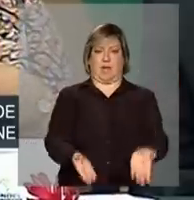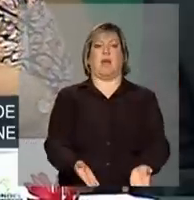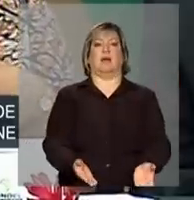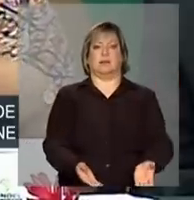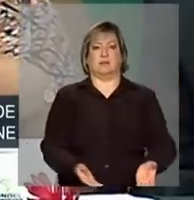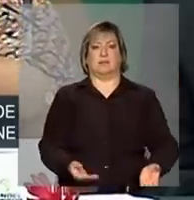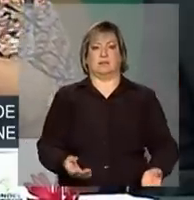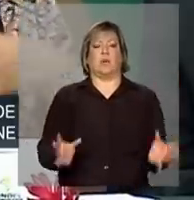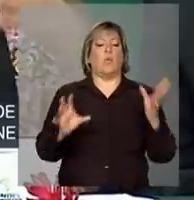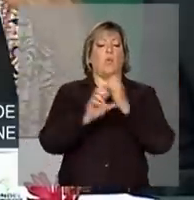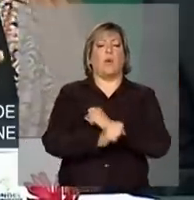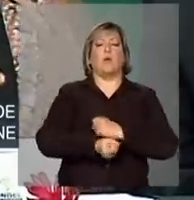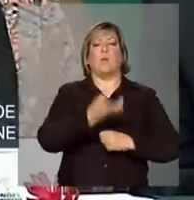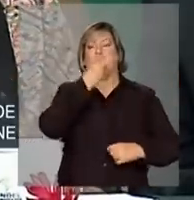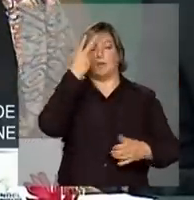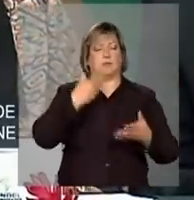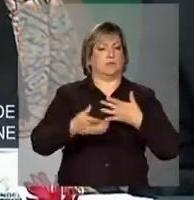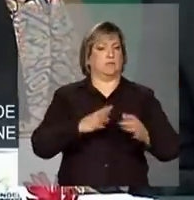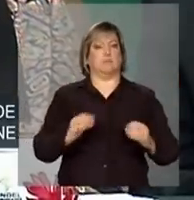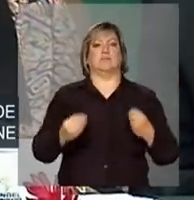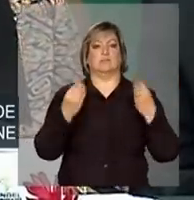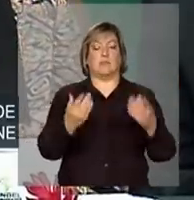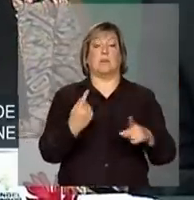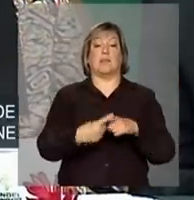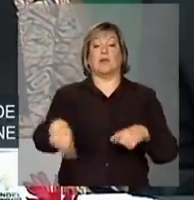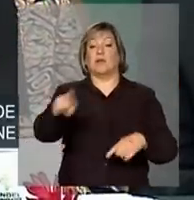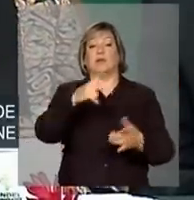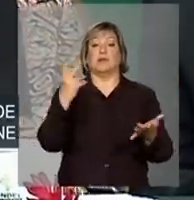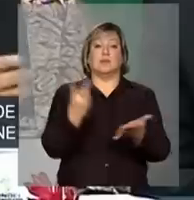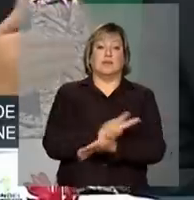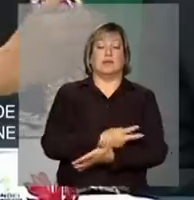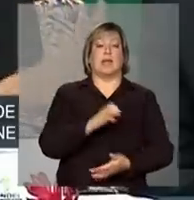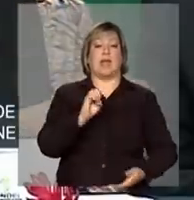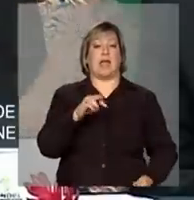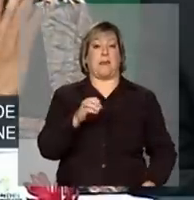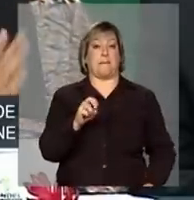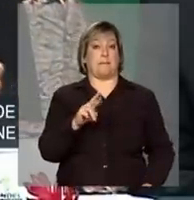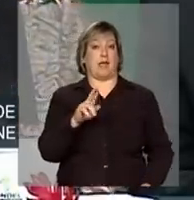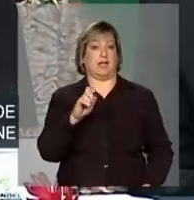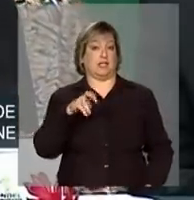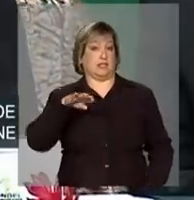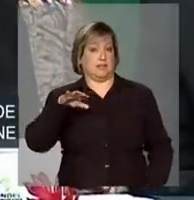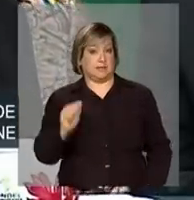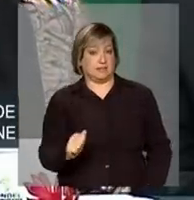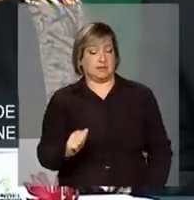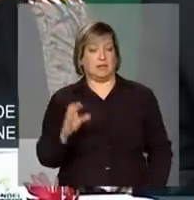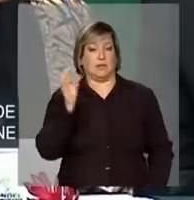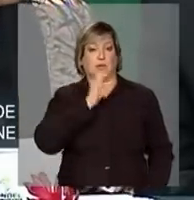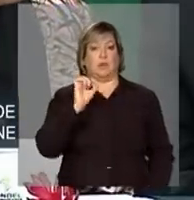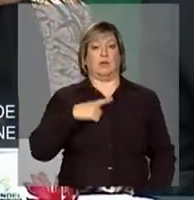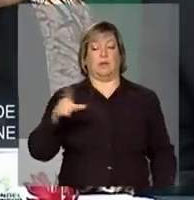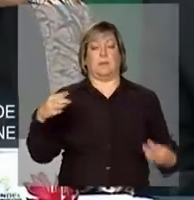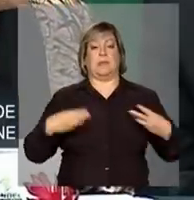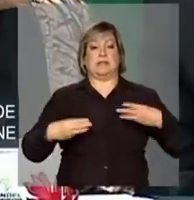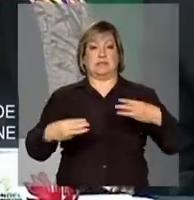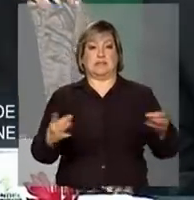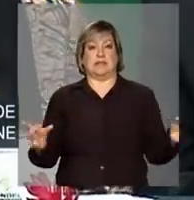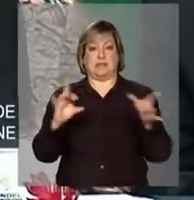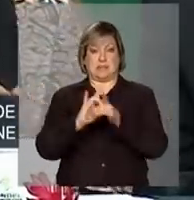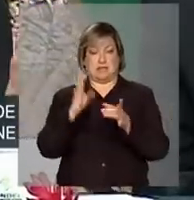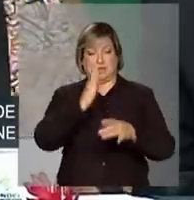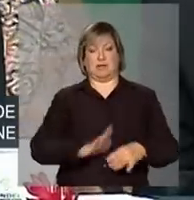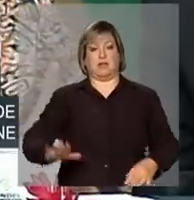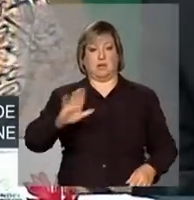regiões que foi decretado estado de emergência e reconhecido pelo Ministério da Integração Nacional.